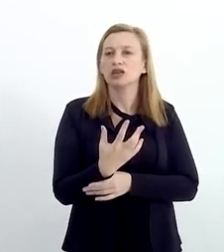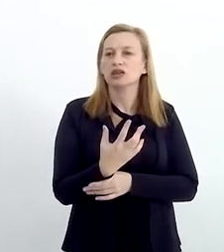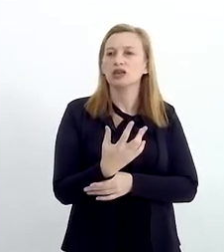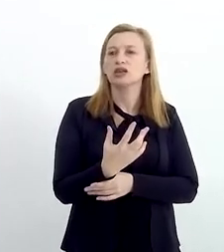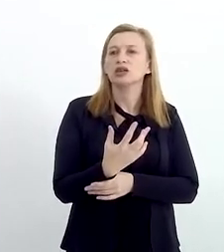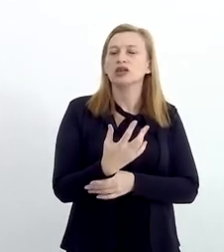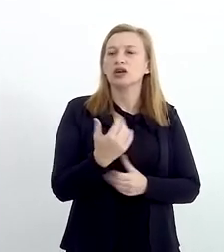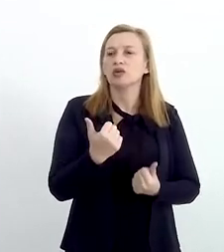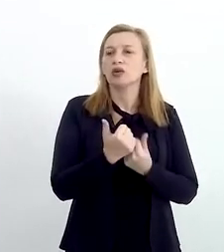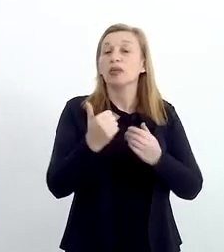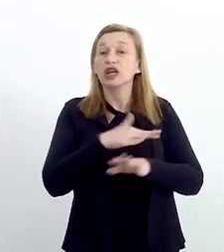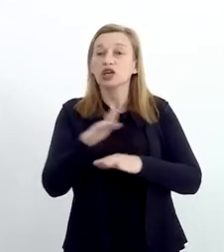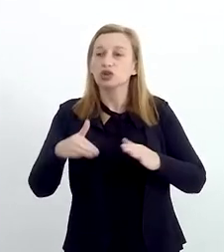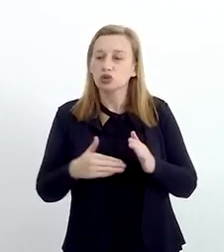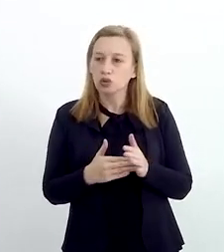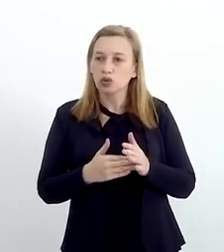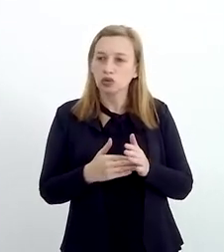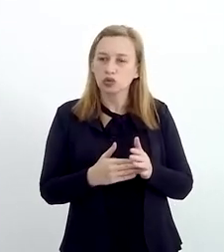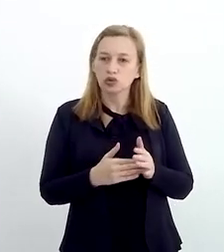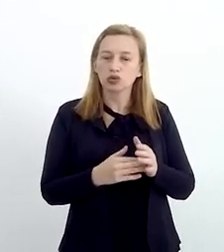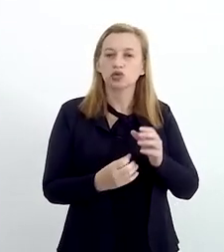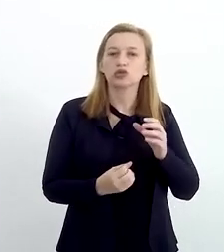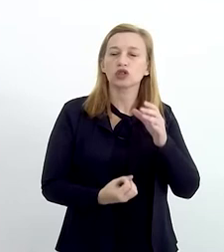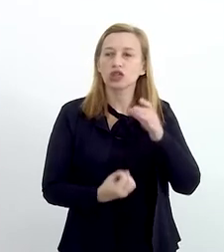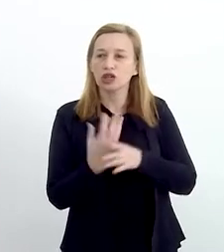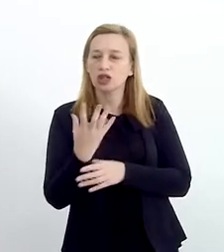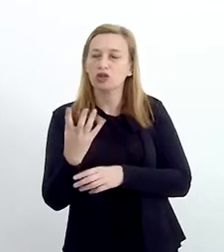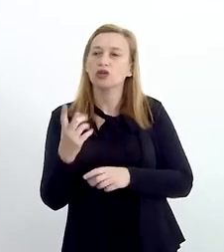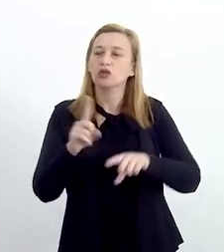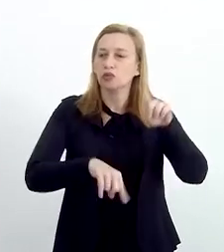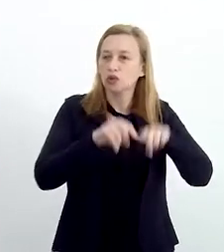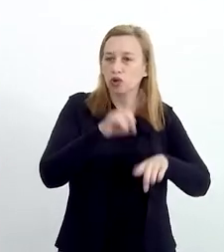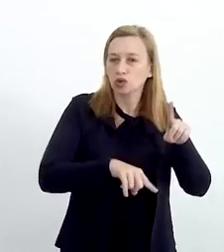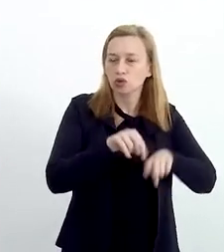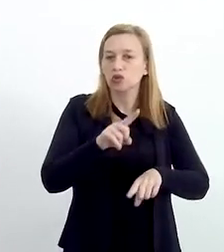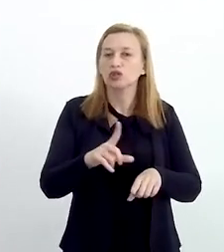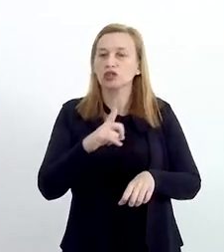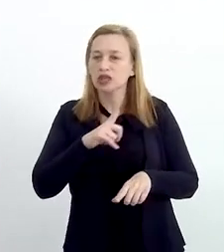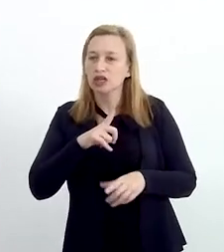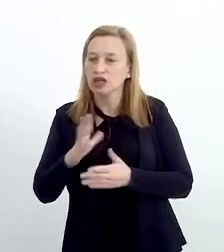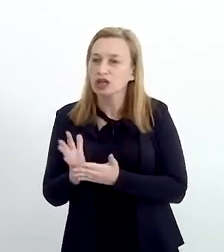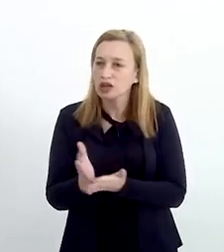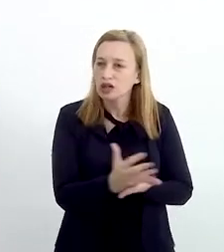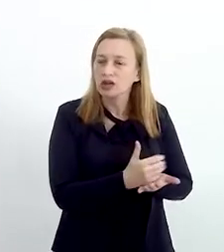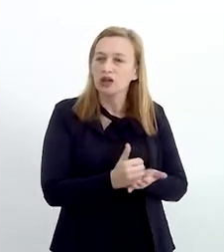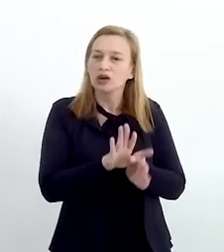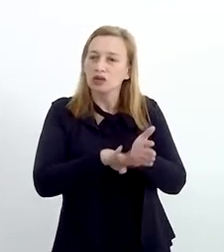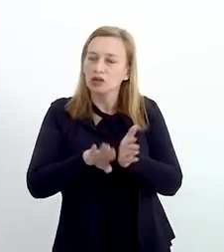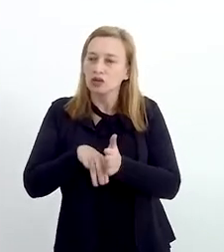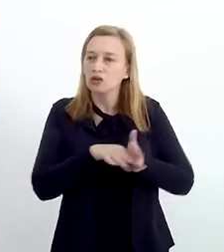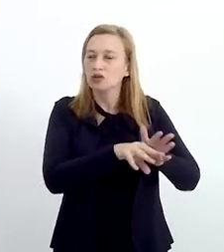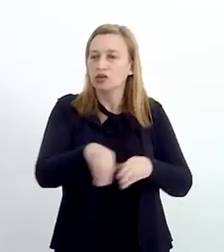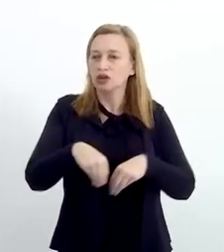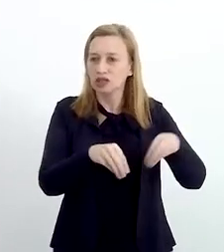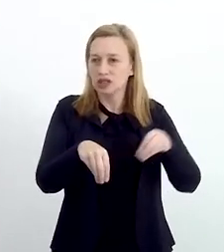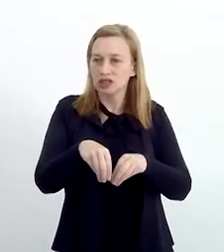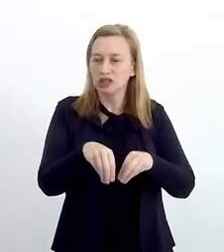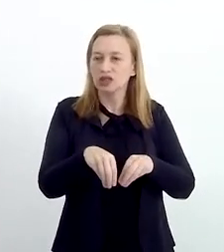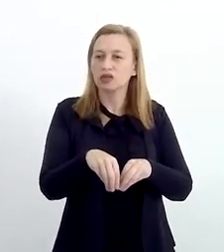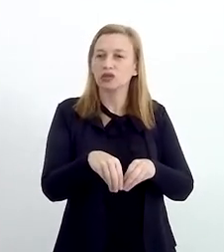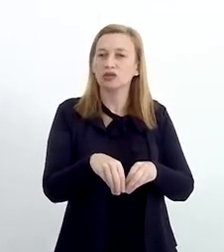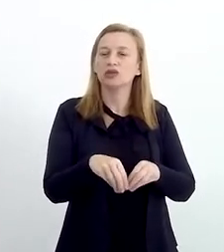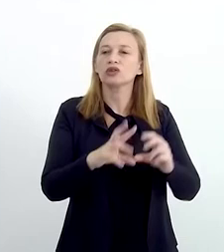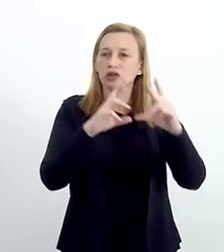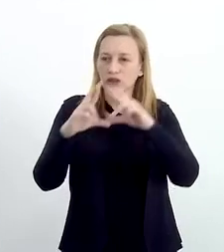para que os fabricantes financiem esse processo da coleta de resíduos e cuidem da logística reversa,